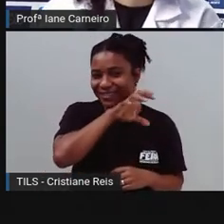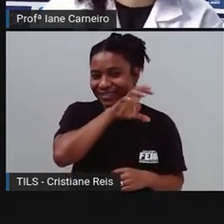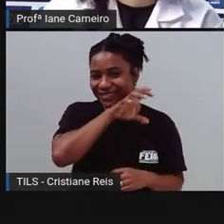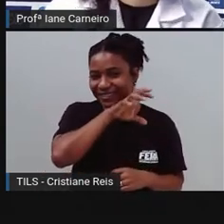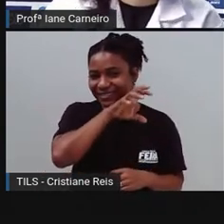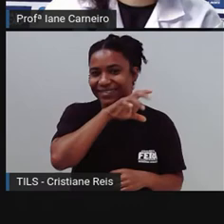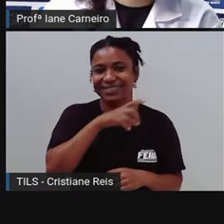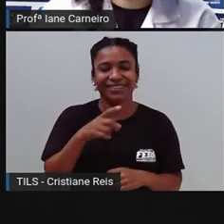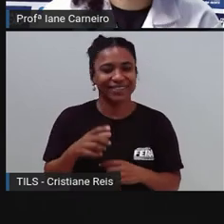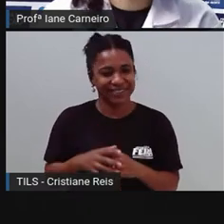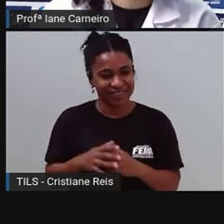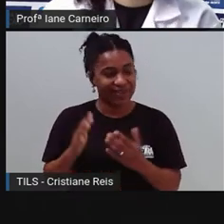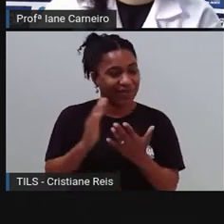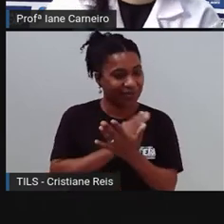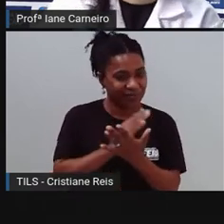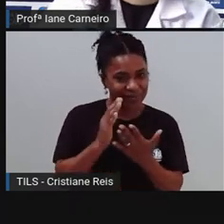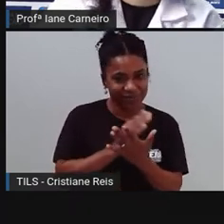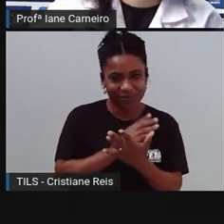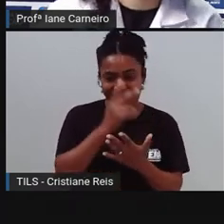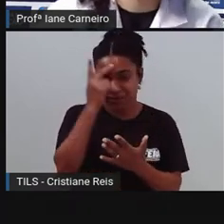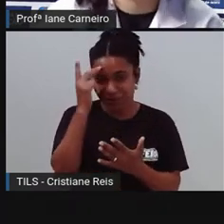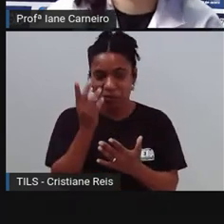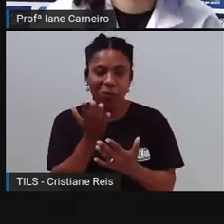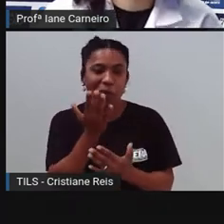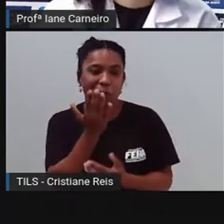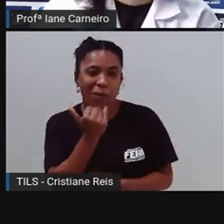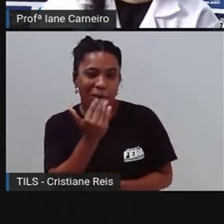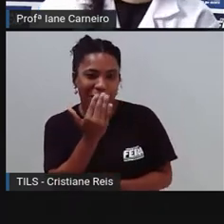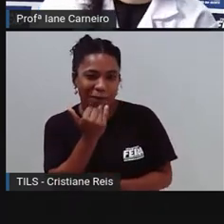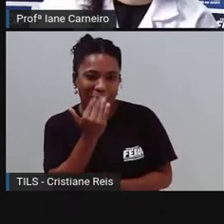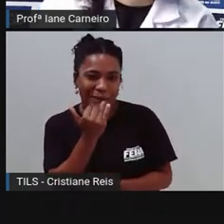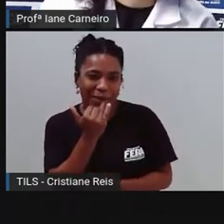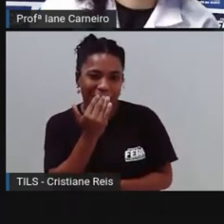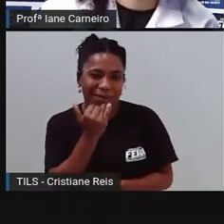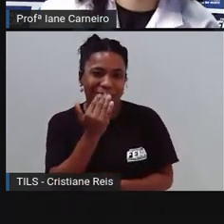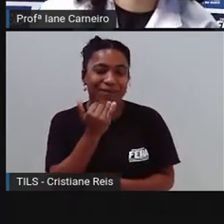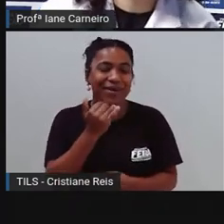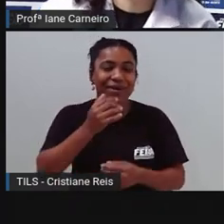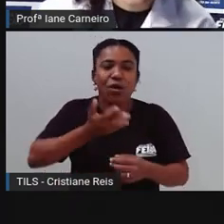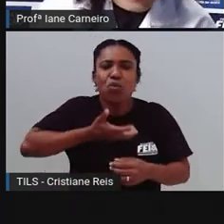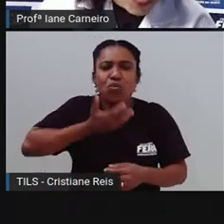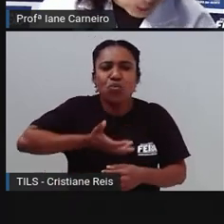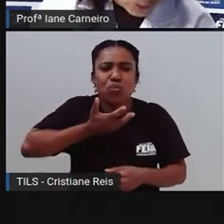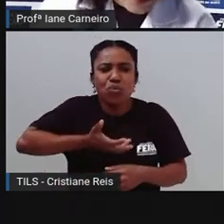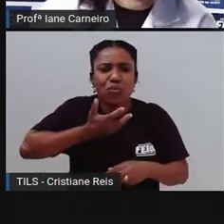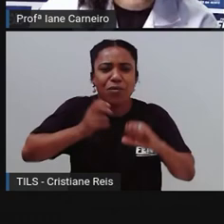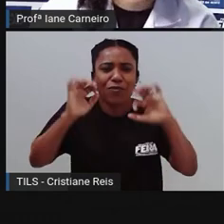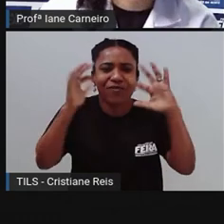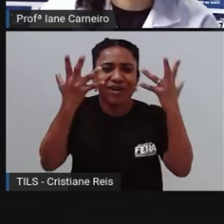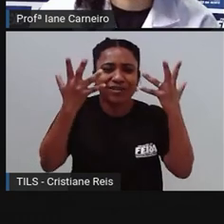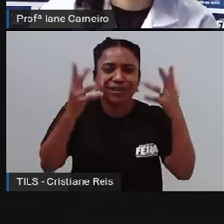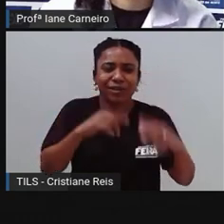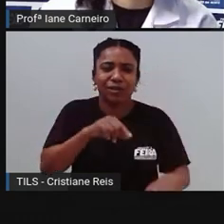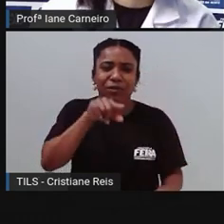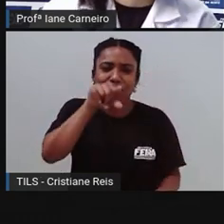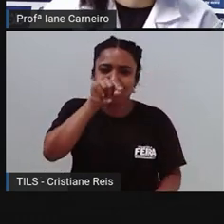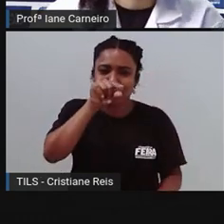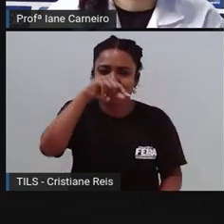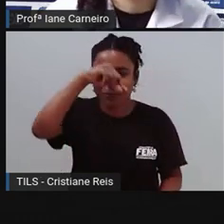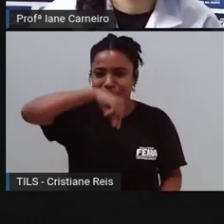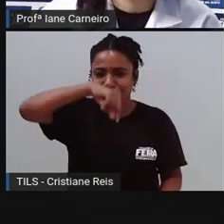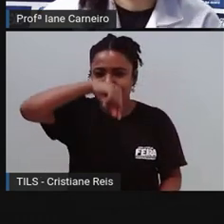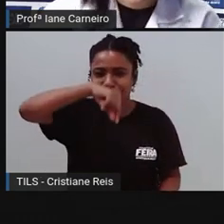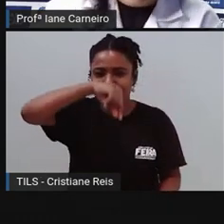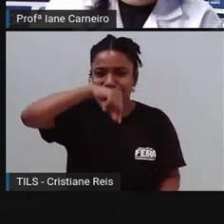algumas pessoas comem ele no Natal. E ele faz glu, glu, glu. Que bichinho é esse?